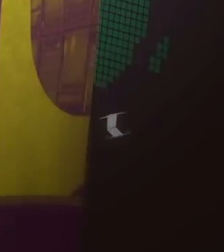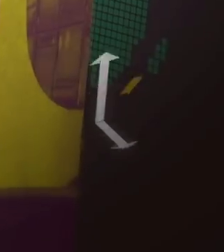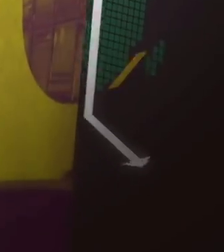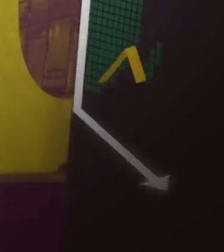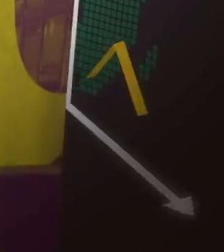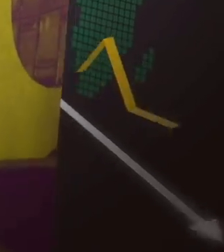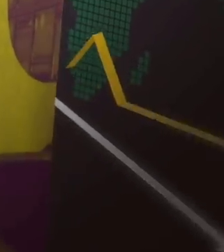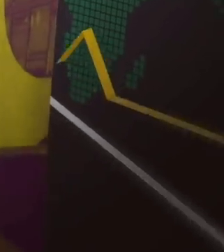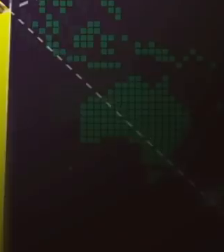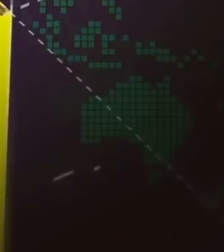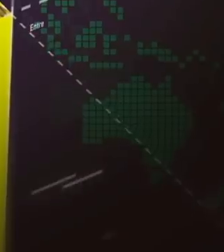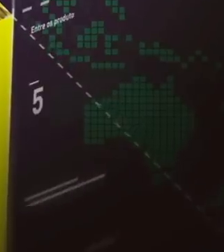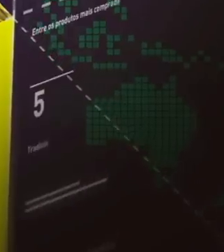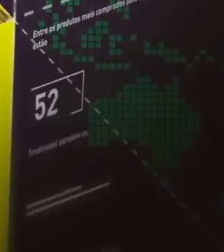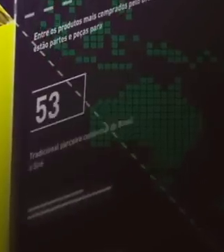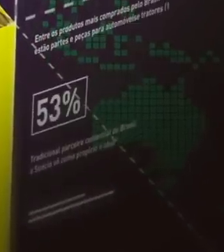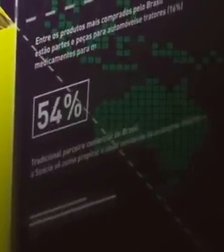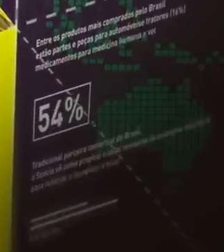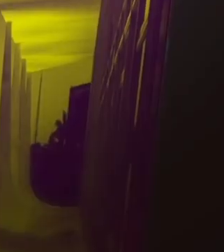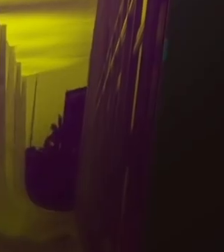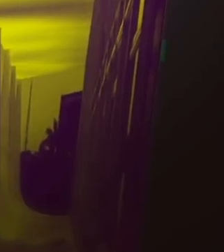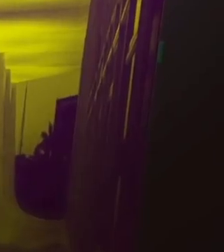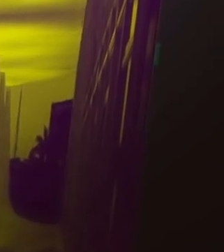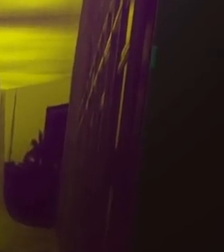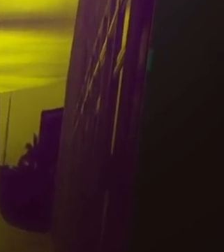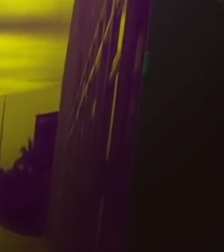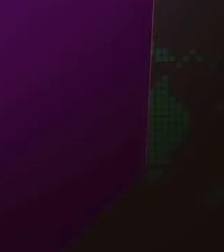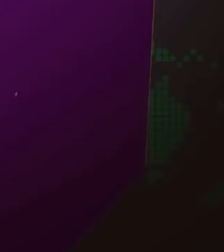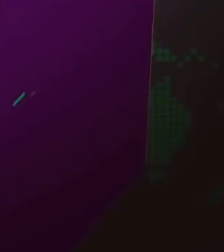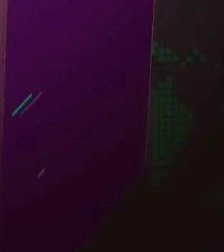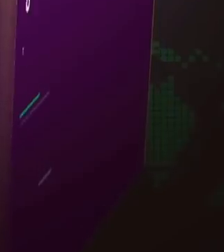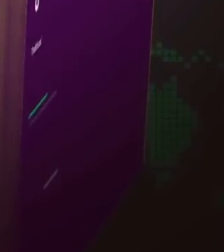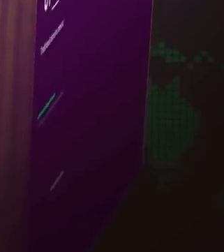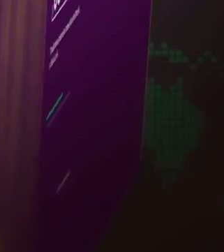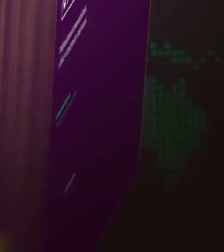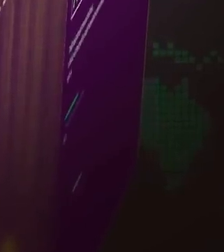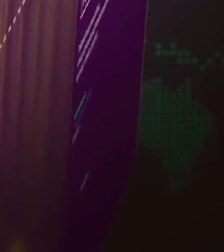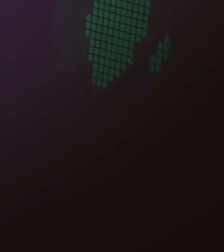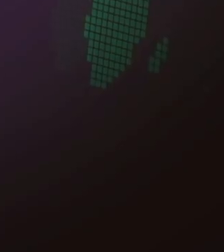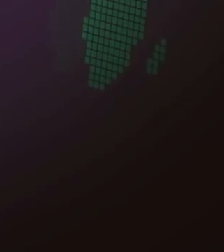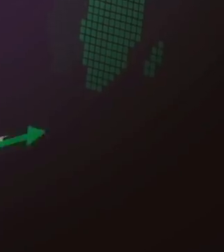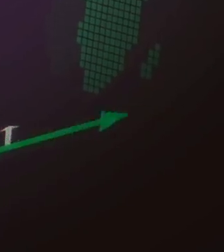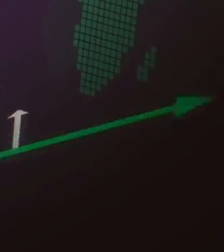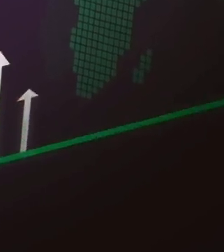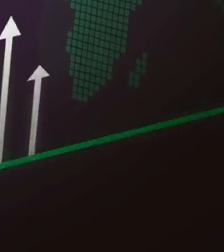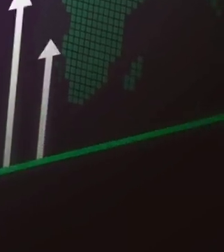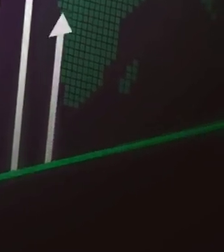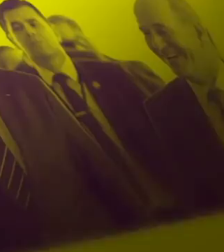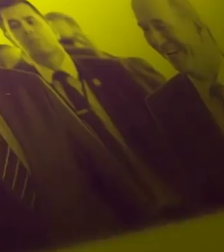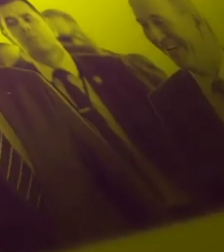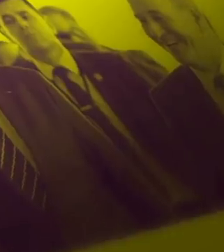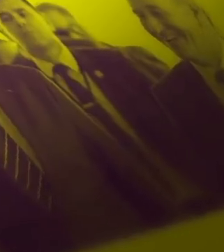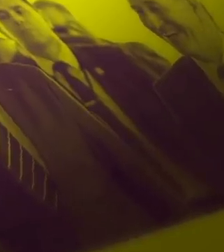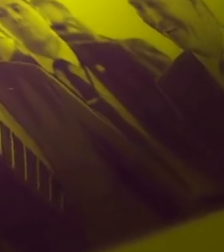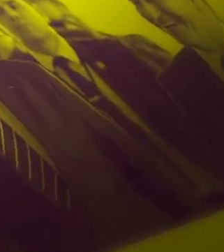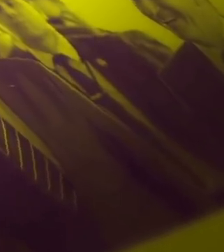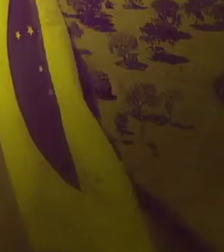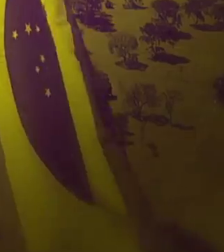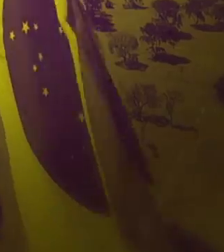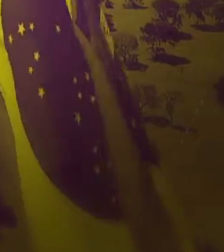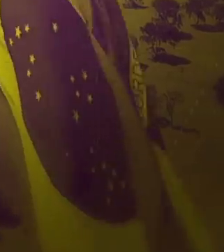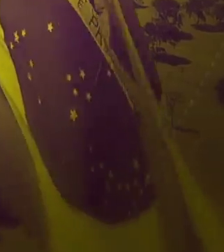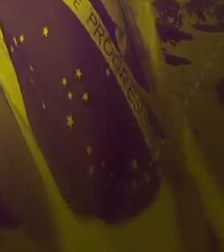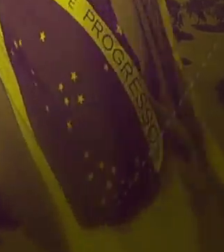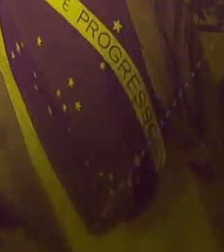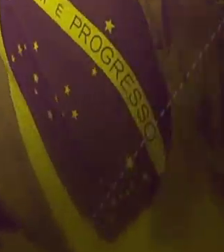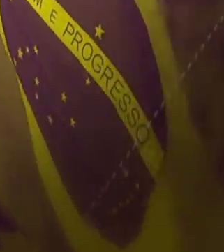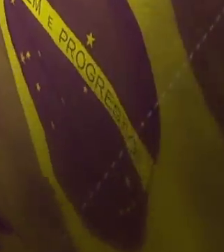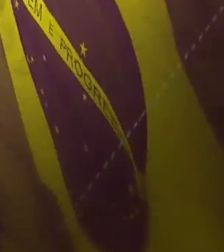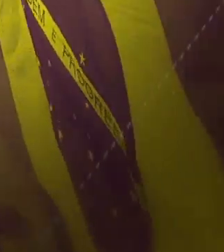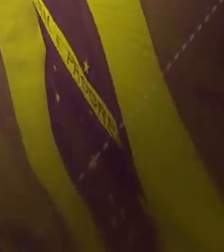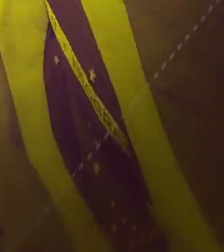você